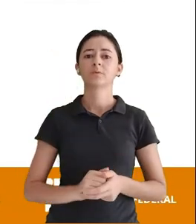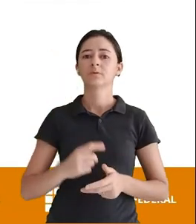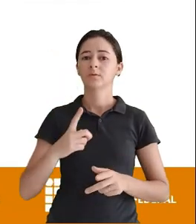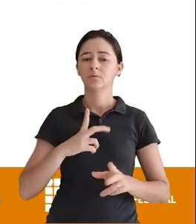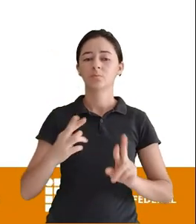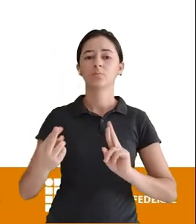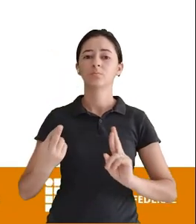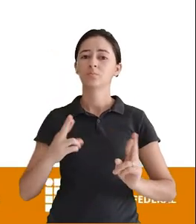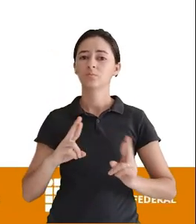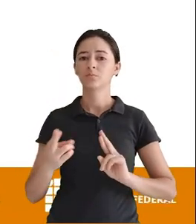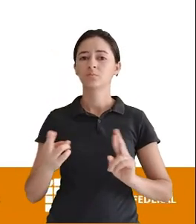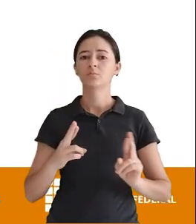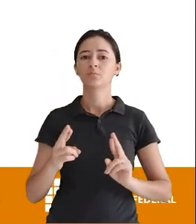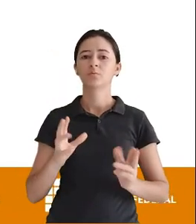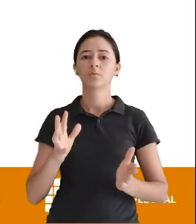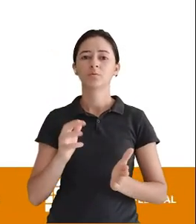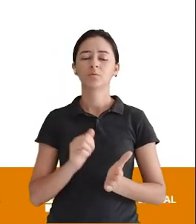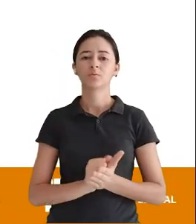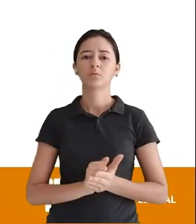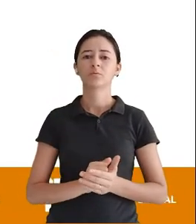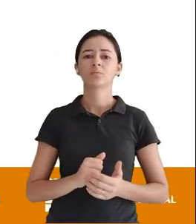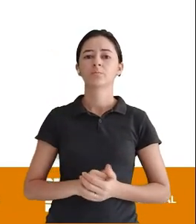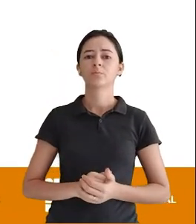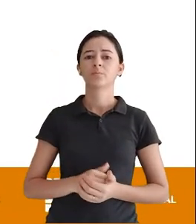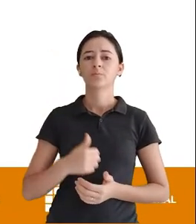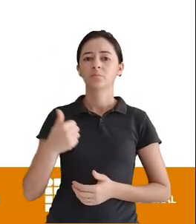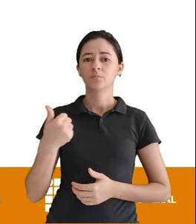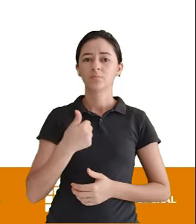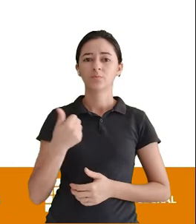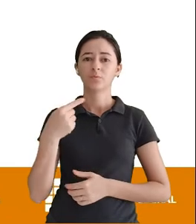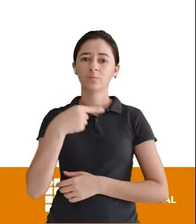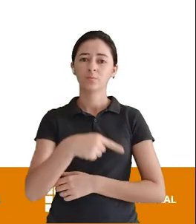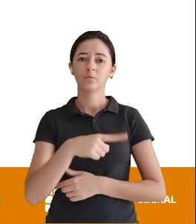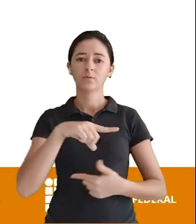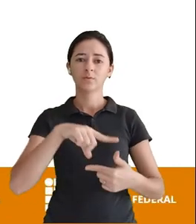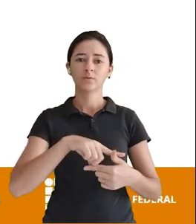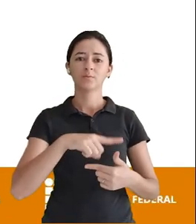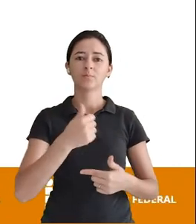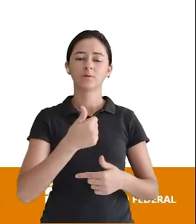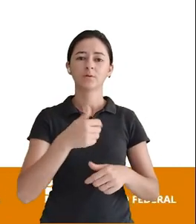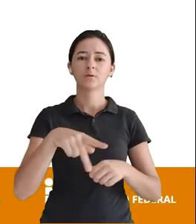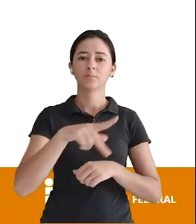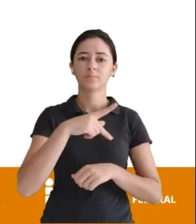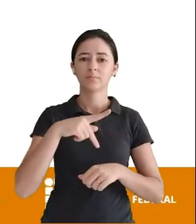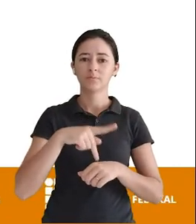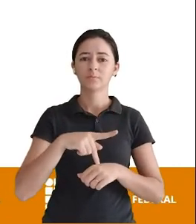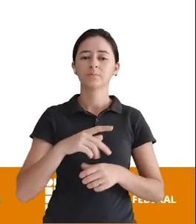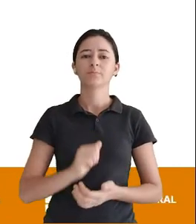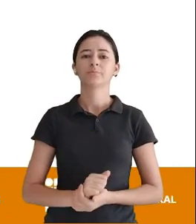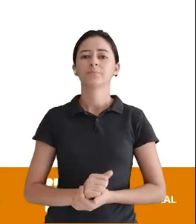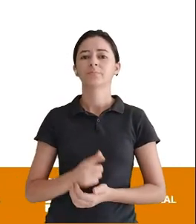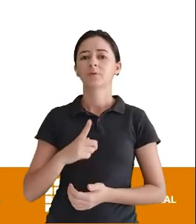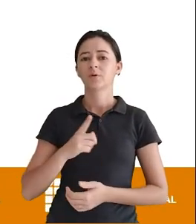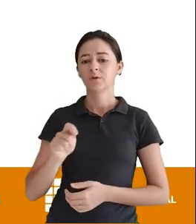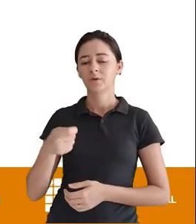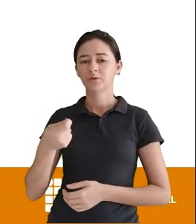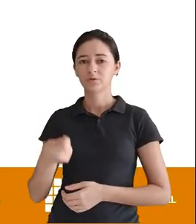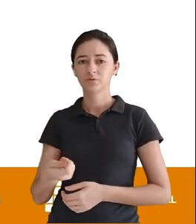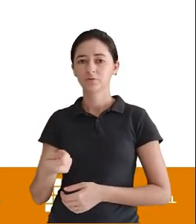relacionado Ao registro Número 1 Da tabela país Certo? Então ele está aqui Ele recebeu a chave estrangeira